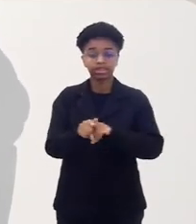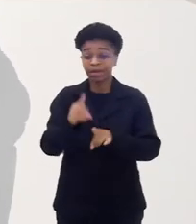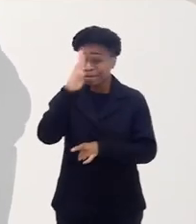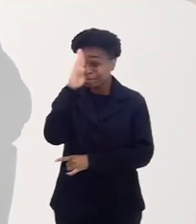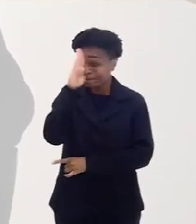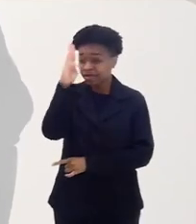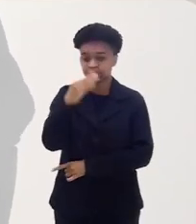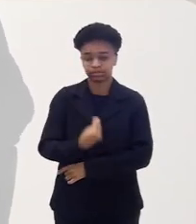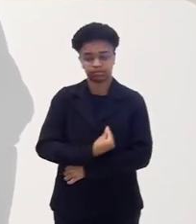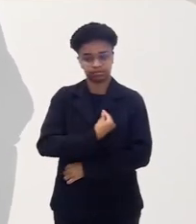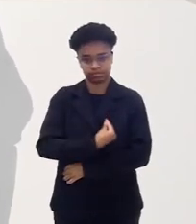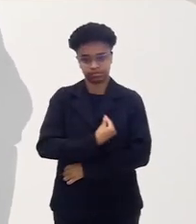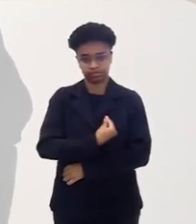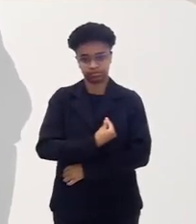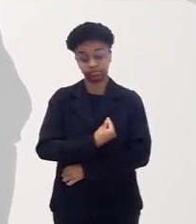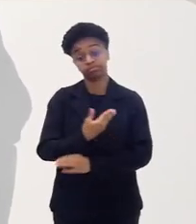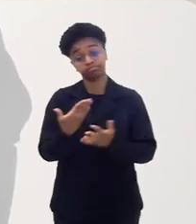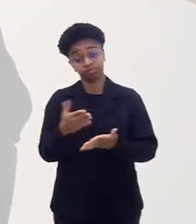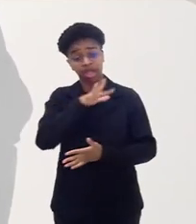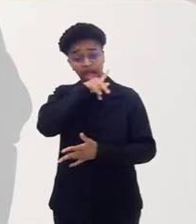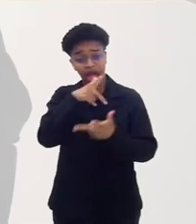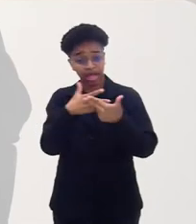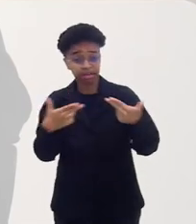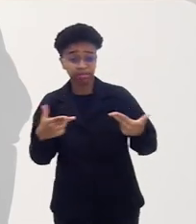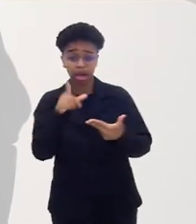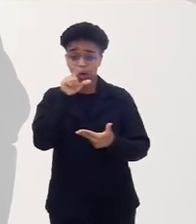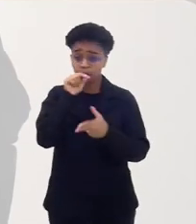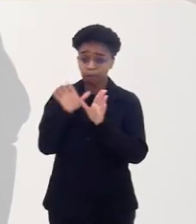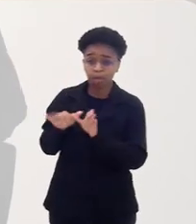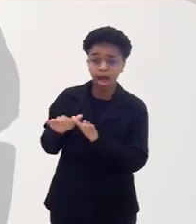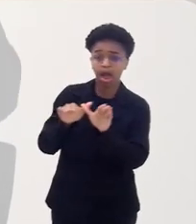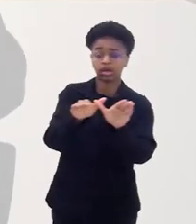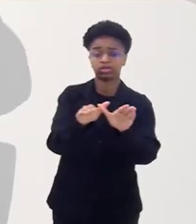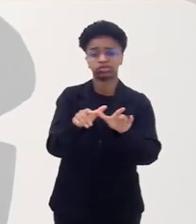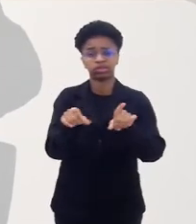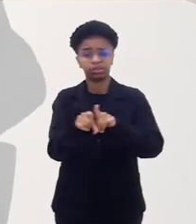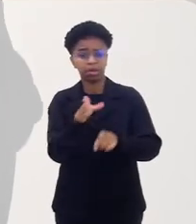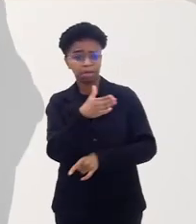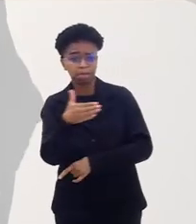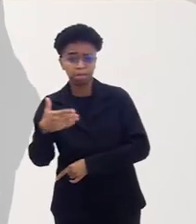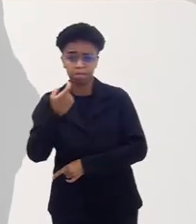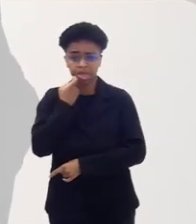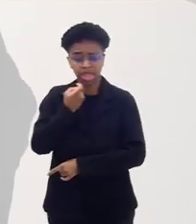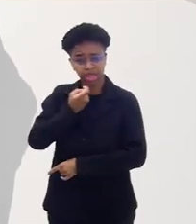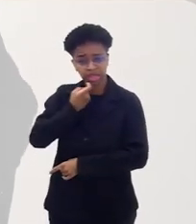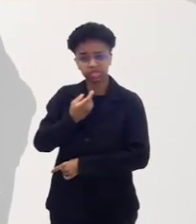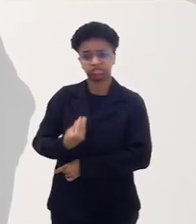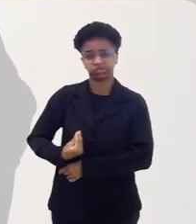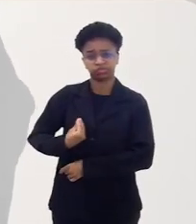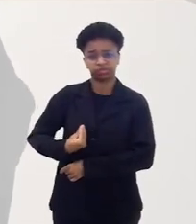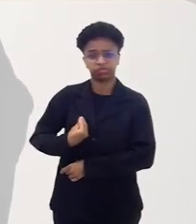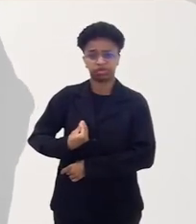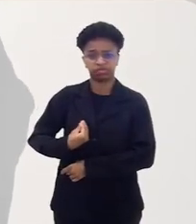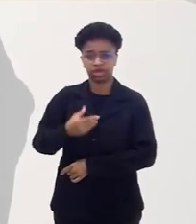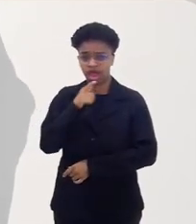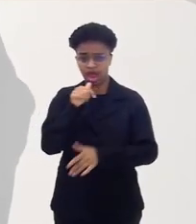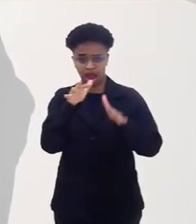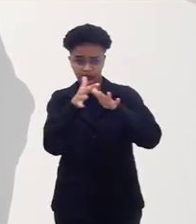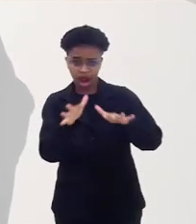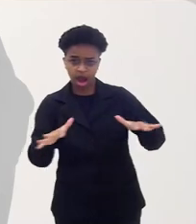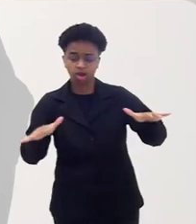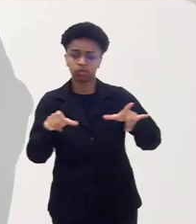prioridade na sua vida, os animais, as aves que voam, os peixes que vivem nos nossos